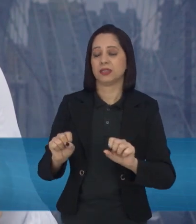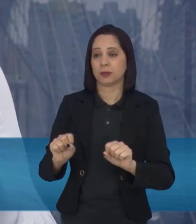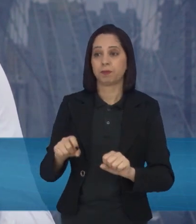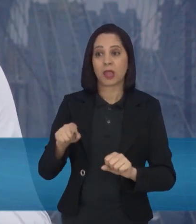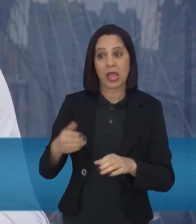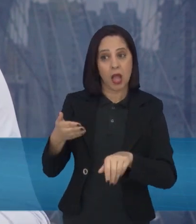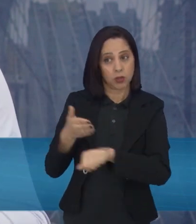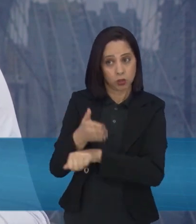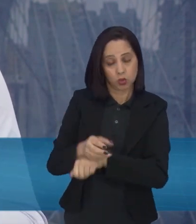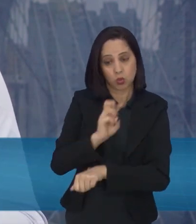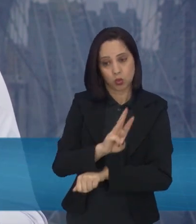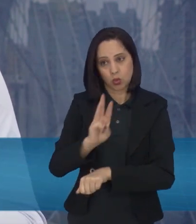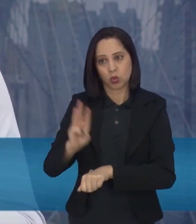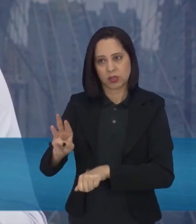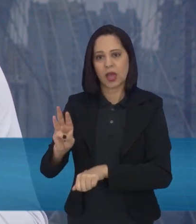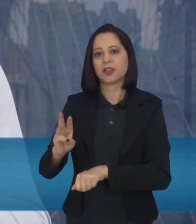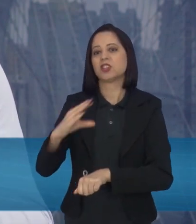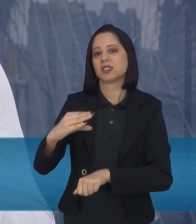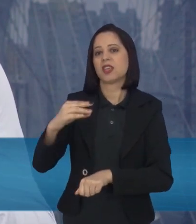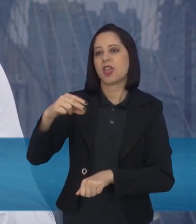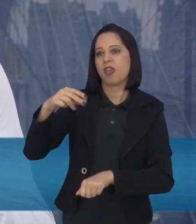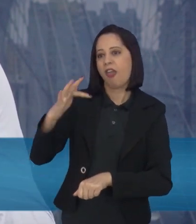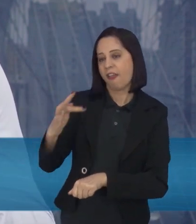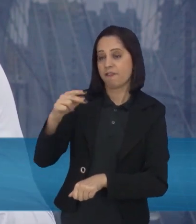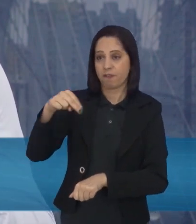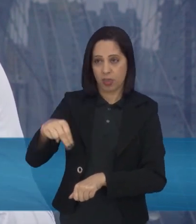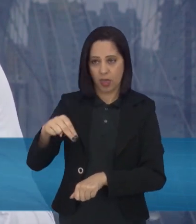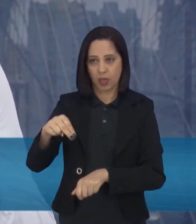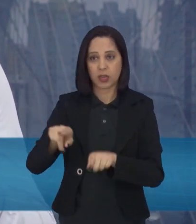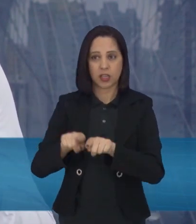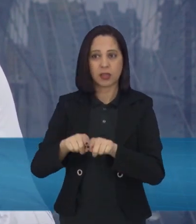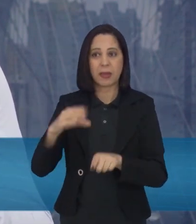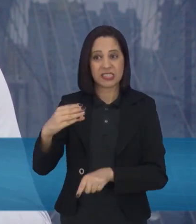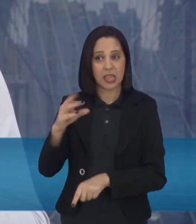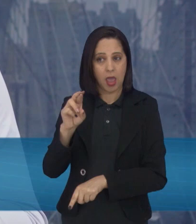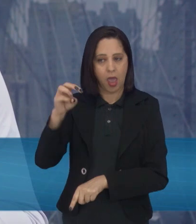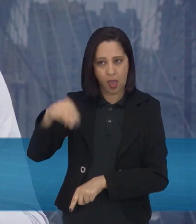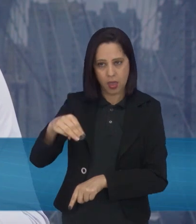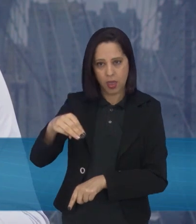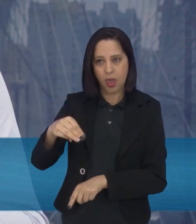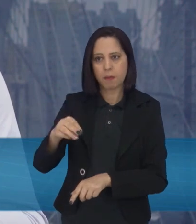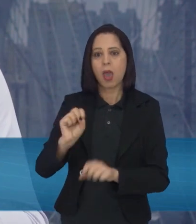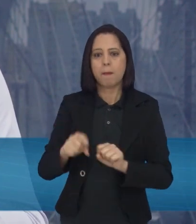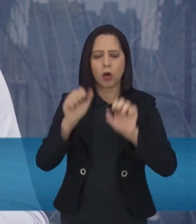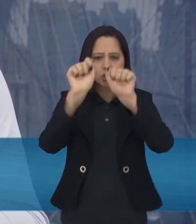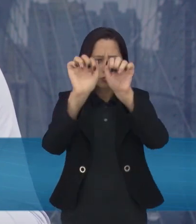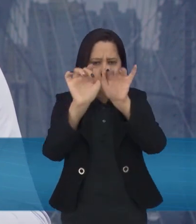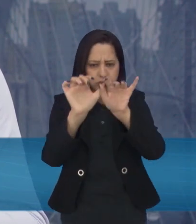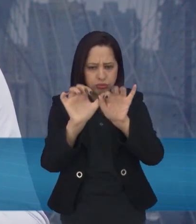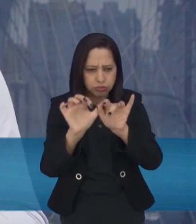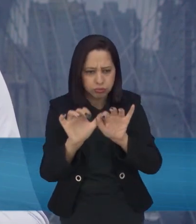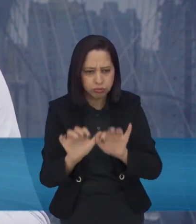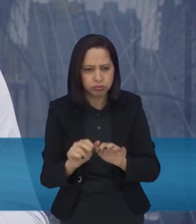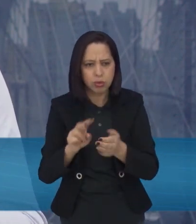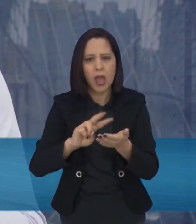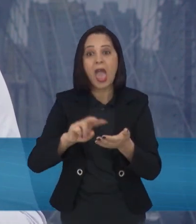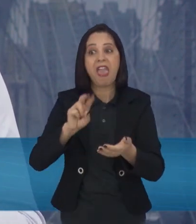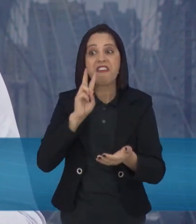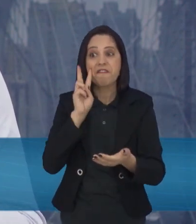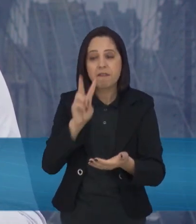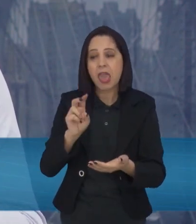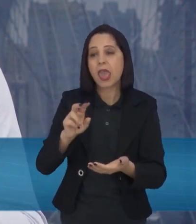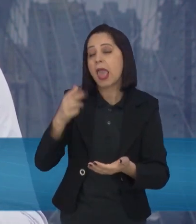CFM, lá no CRM, sobre as crises convulsivas refratárias, que já se trata hoje com